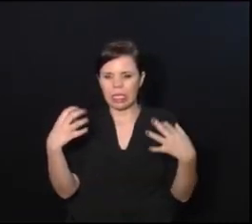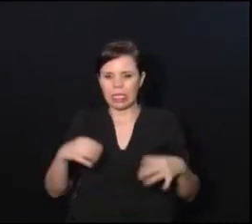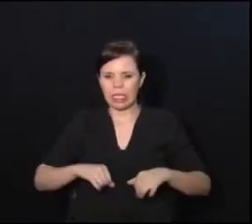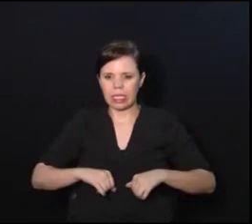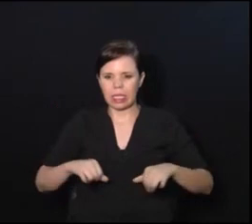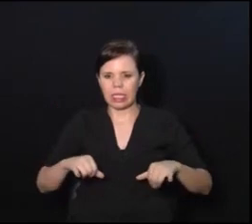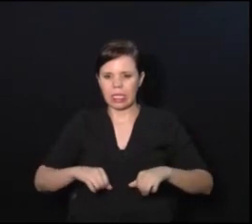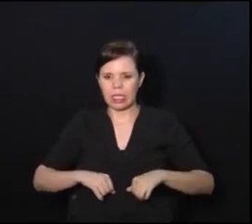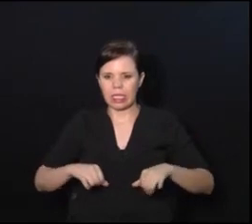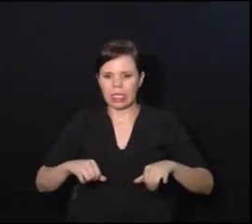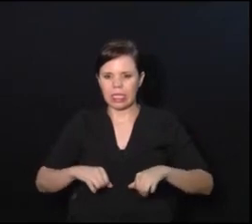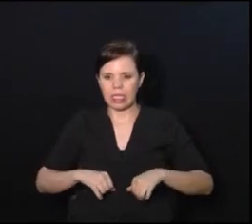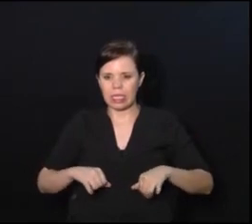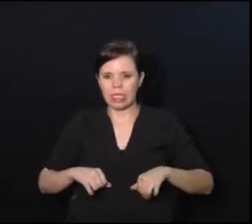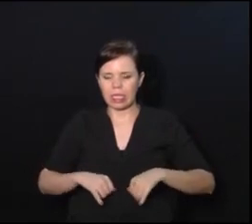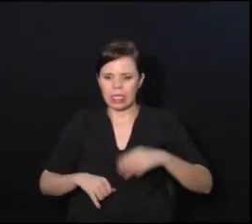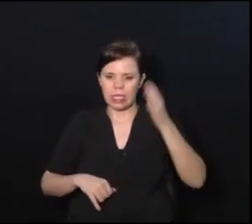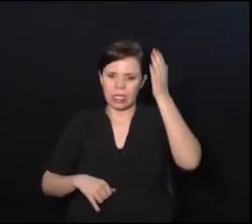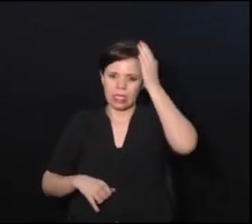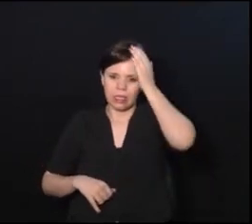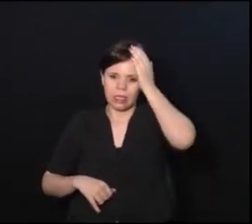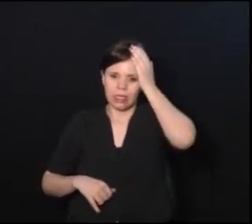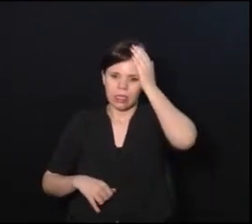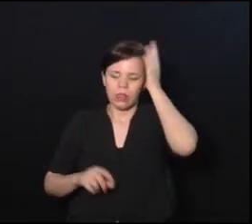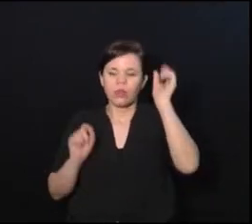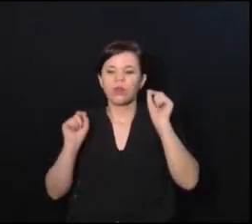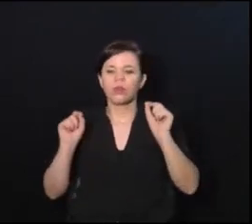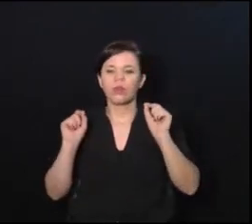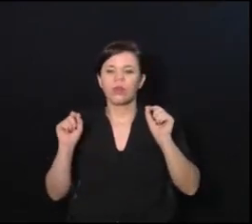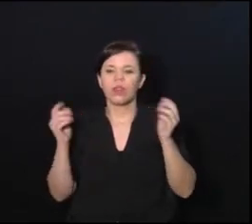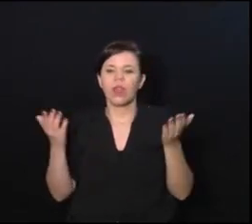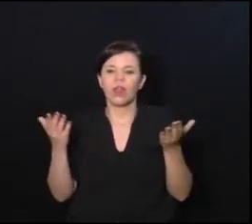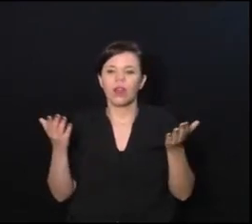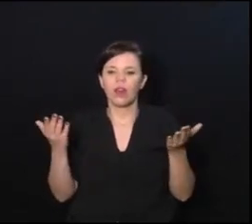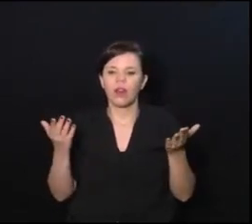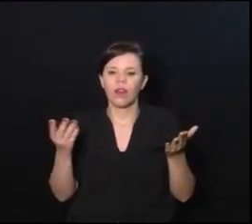Aí, sujeito, bota a mão na cabeça e fala, e agora, José?